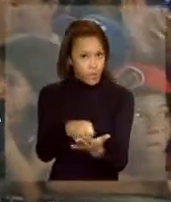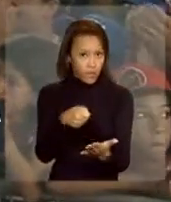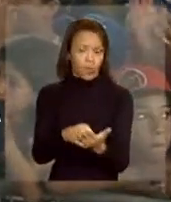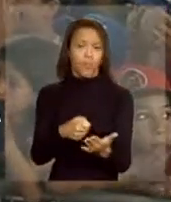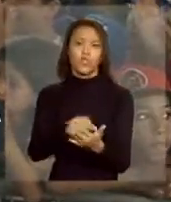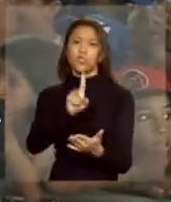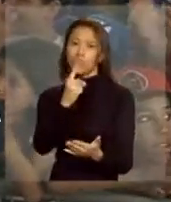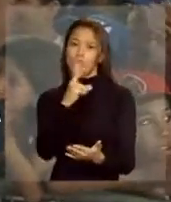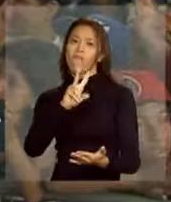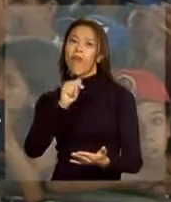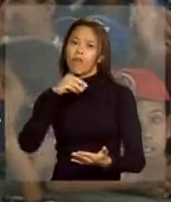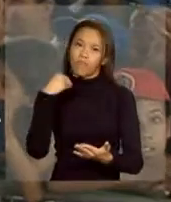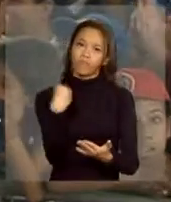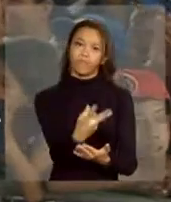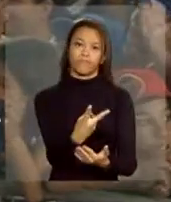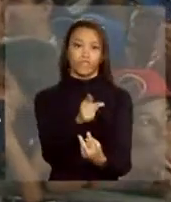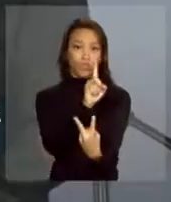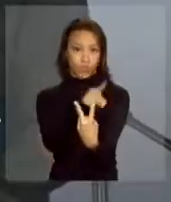Obrigatoriamente.